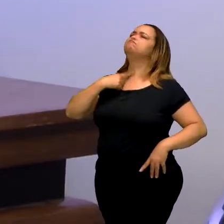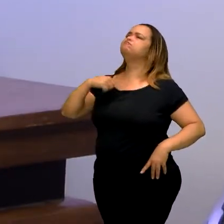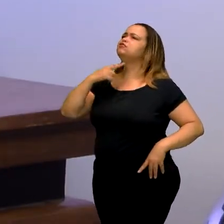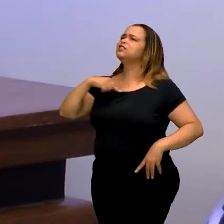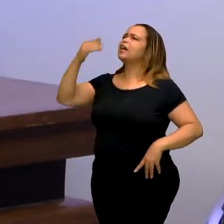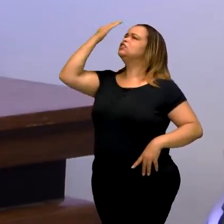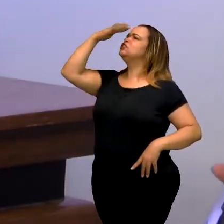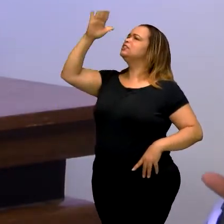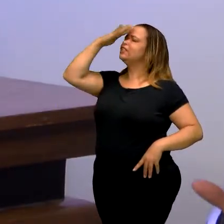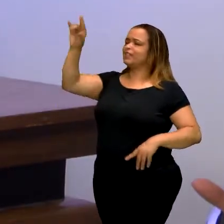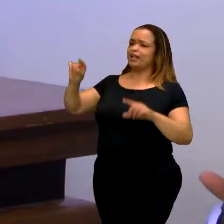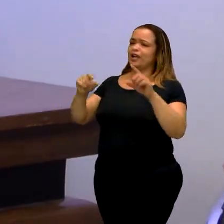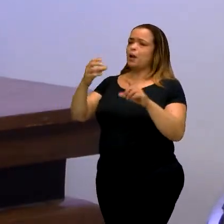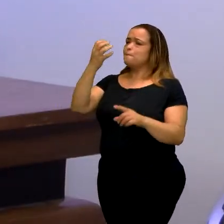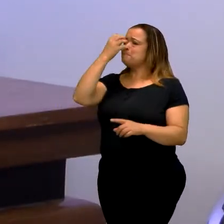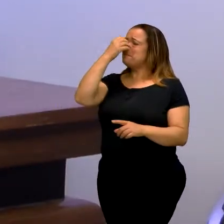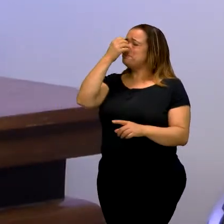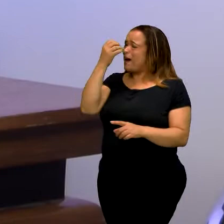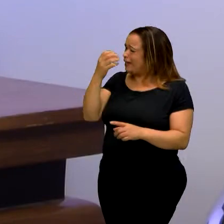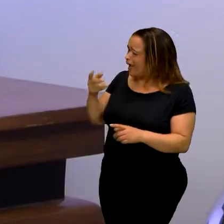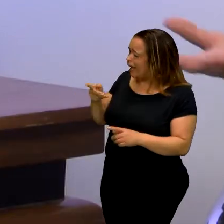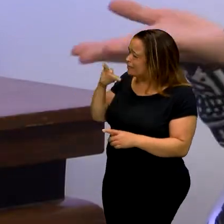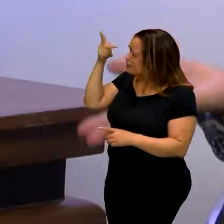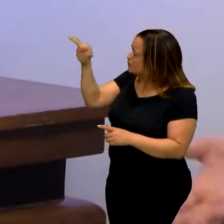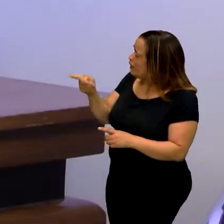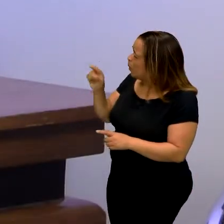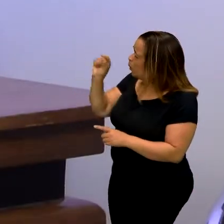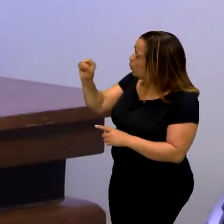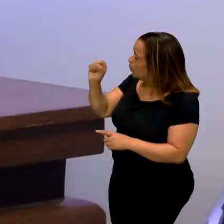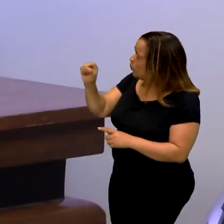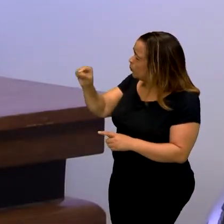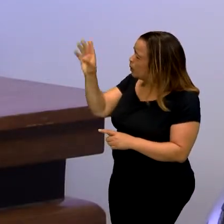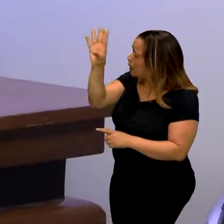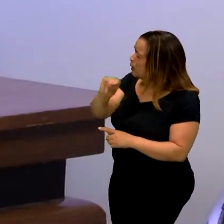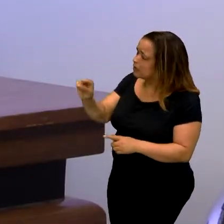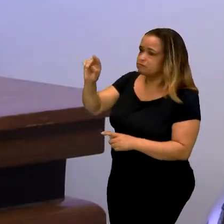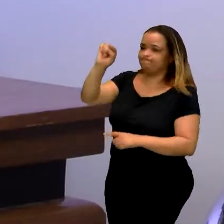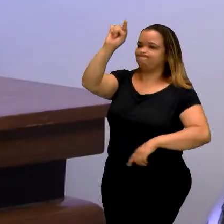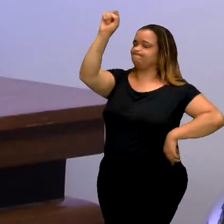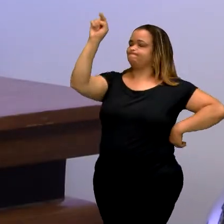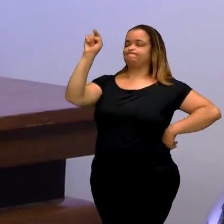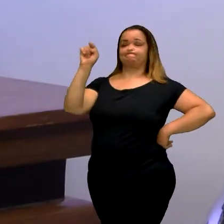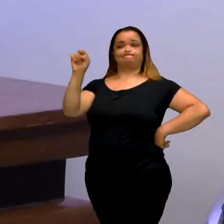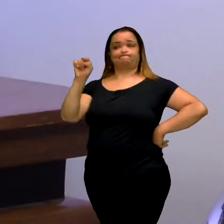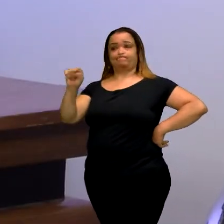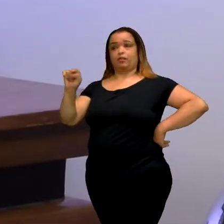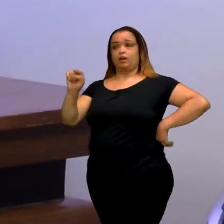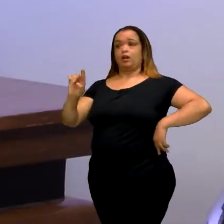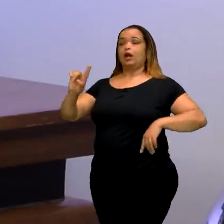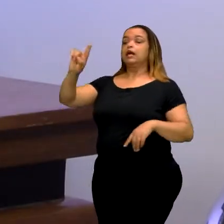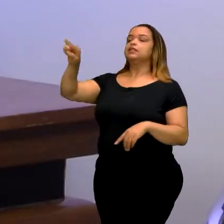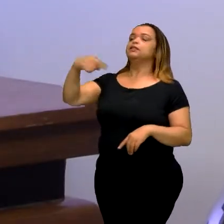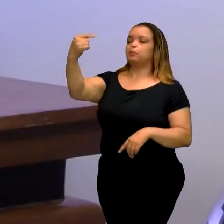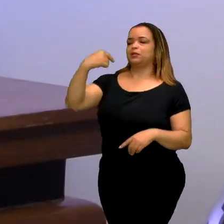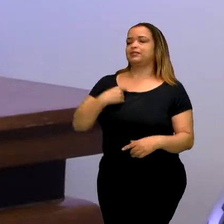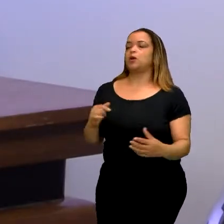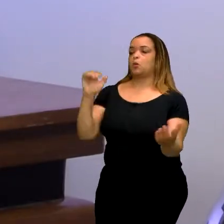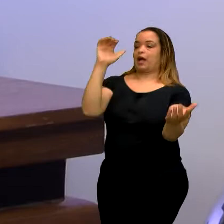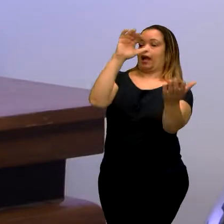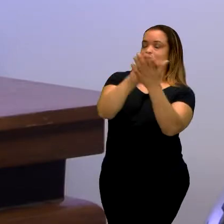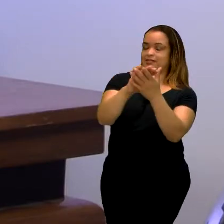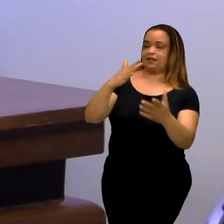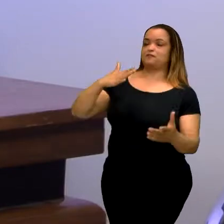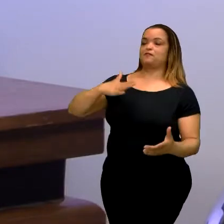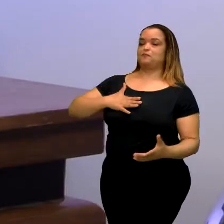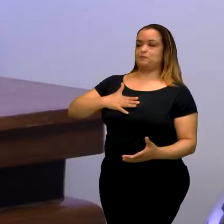mãe. Eu perguntava o que ele estava falando do palhaço. Ponto de interrogação grande. Só depois, quando eu me casei, que eu tive meu